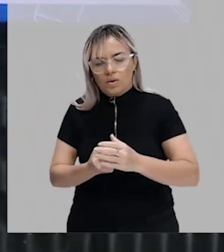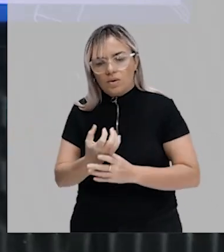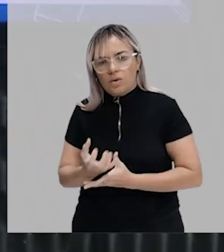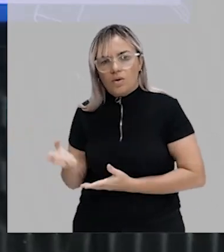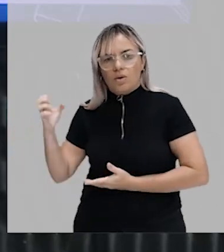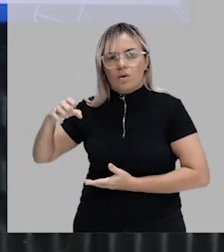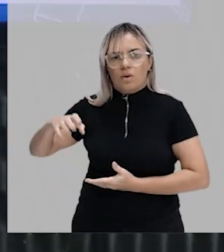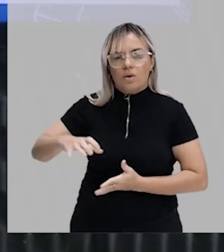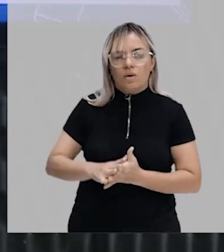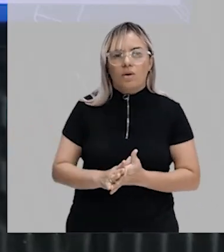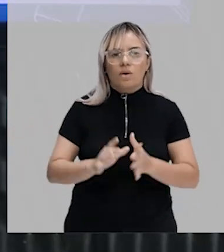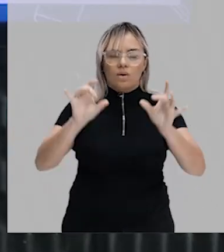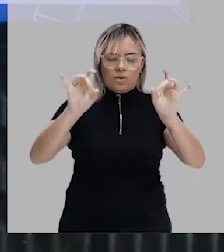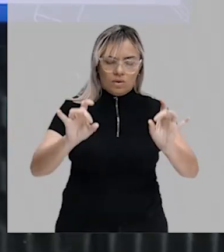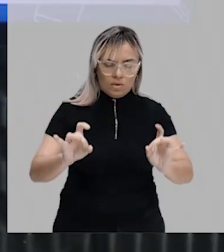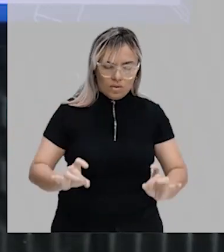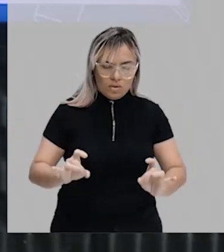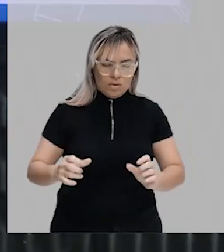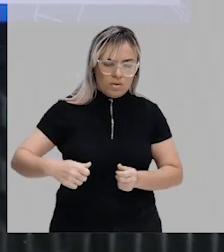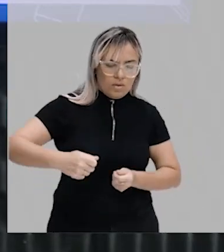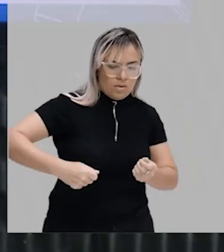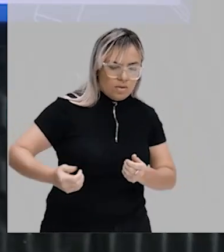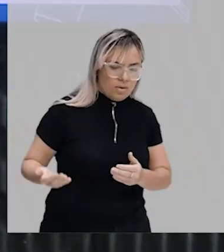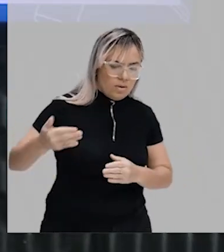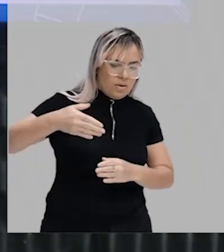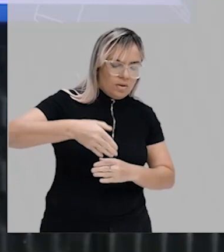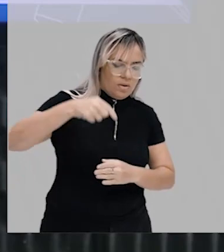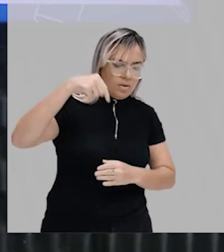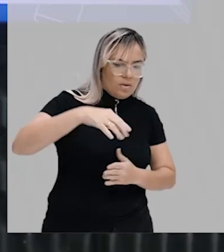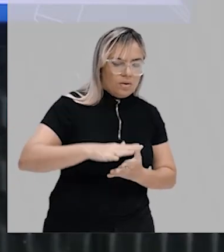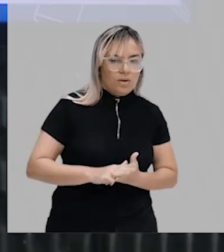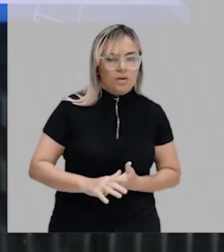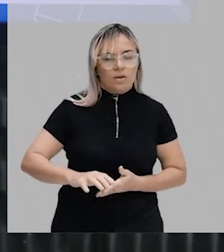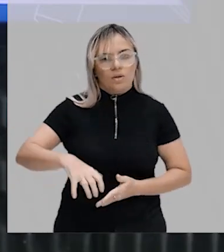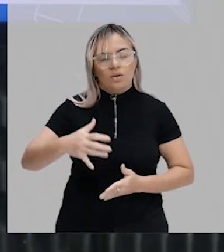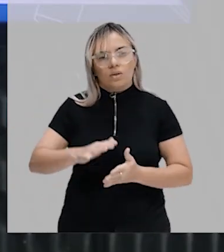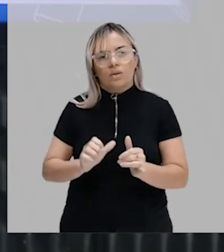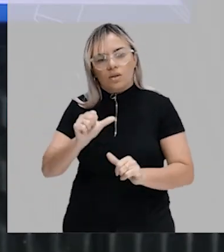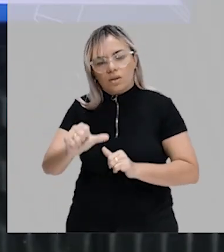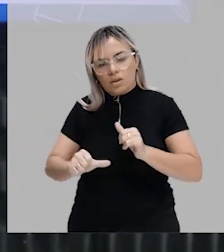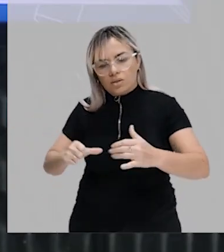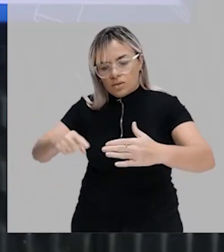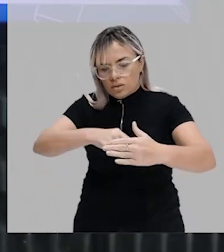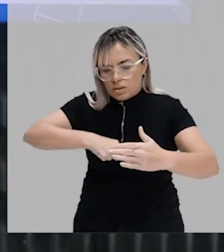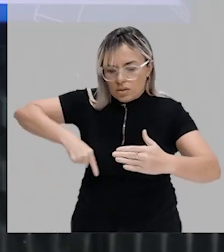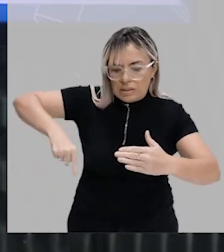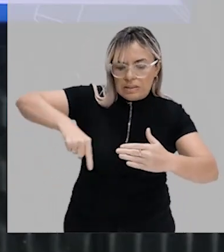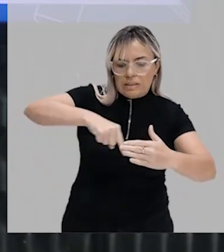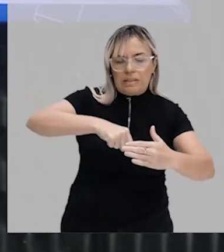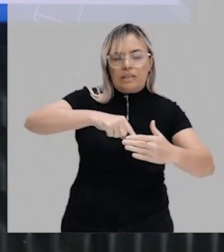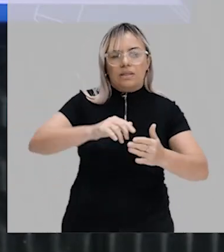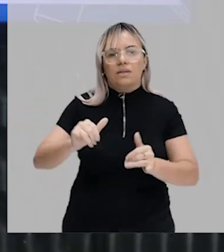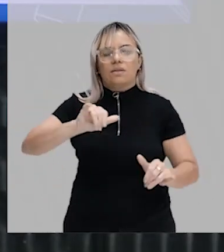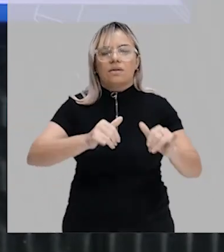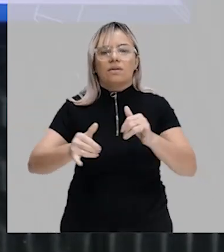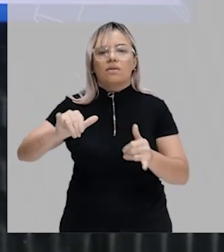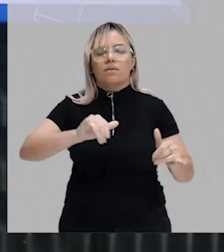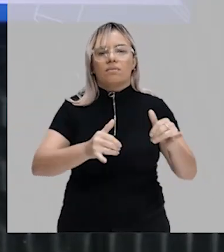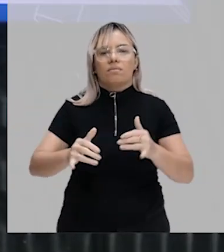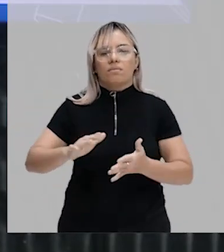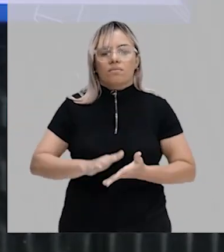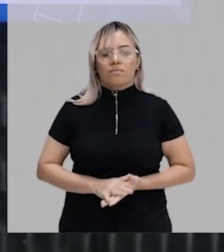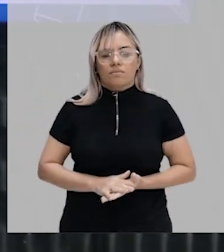especiais para comandar a realização dessas reações químicas. Então, esses